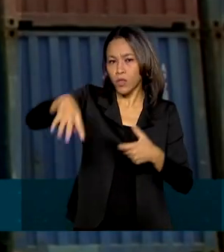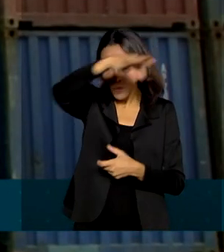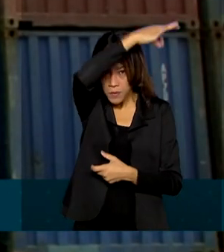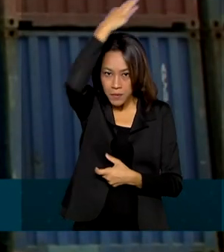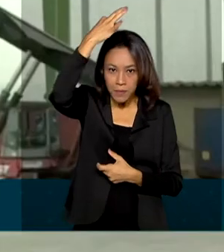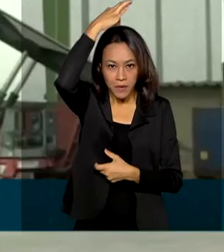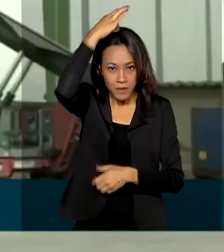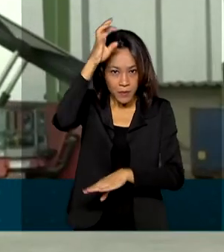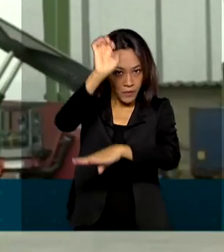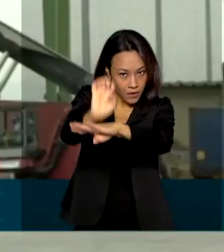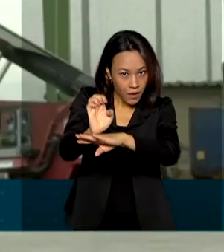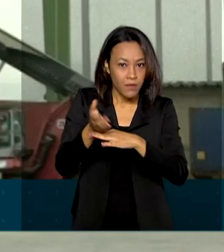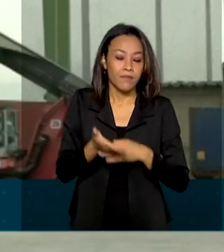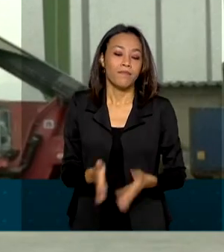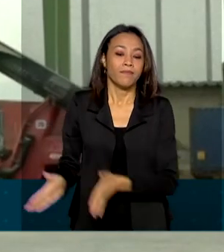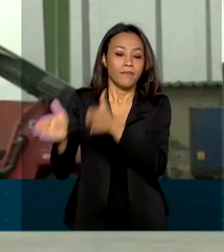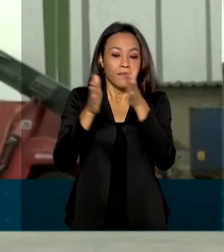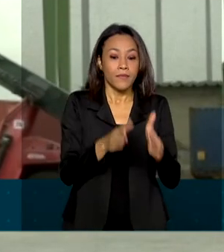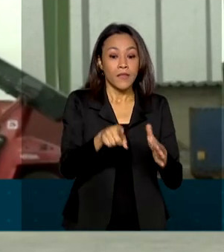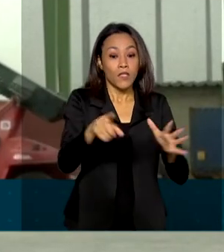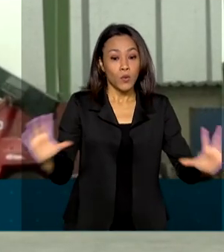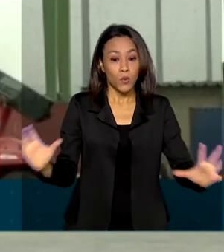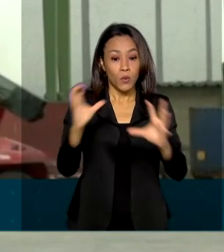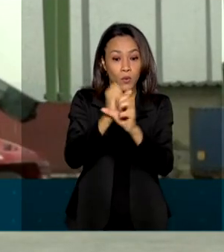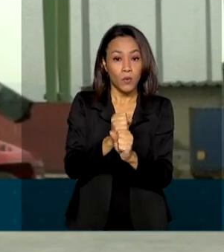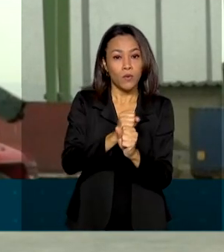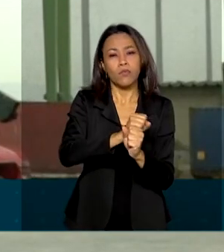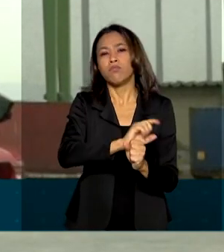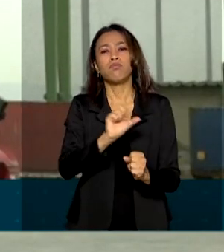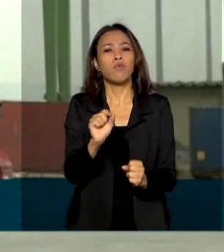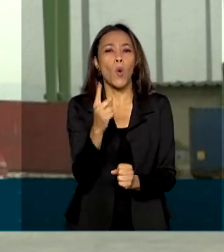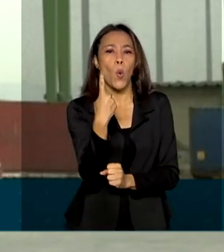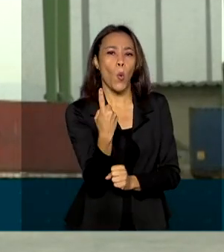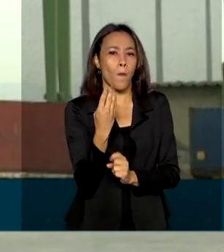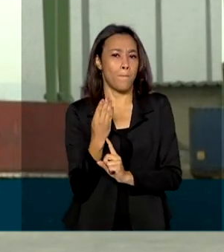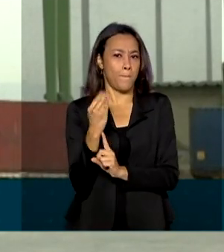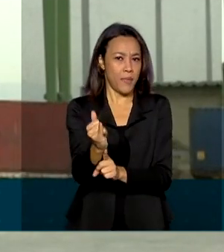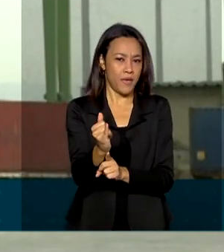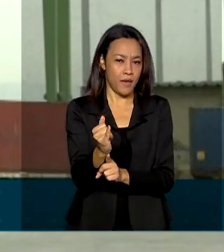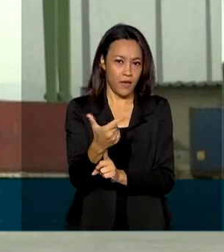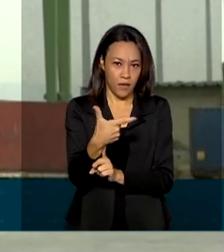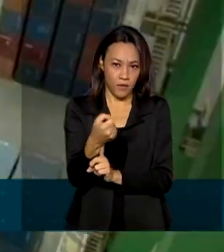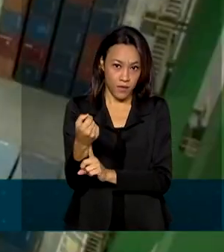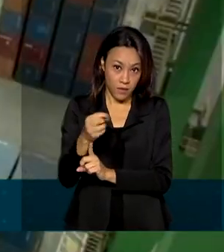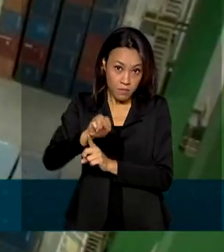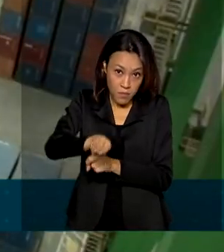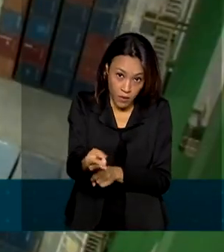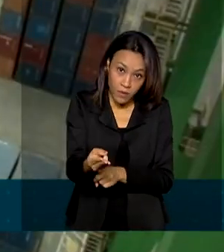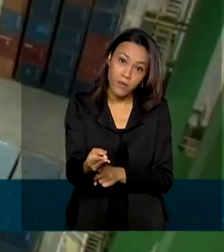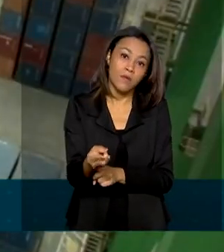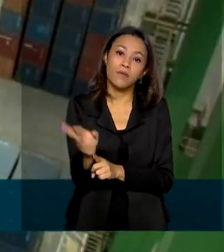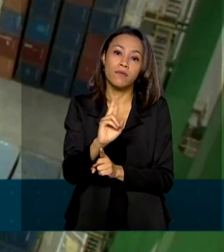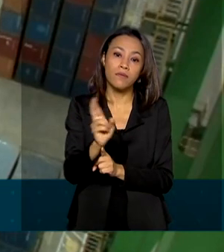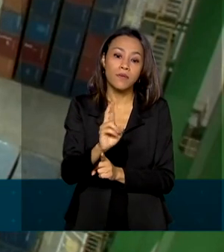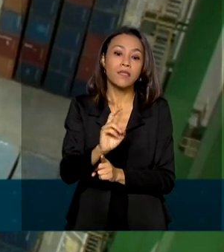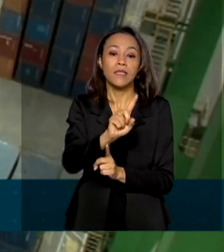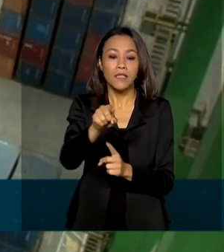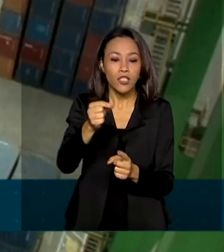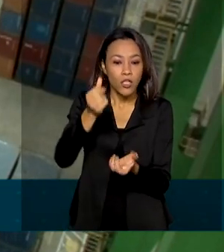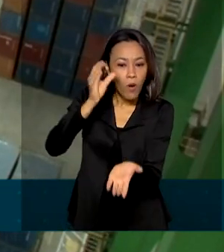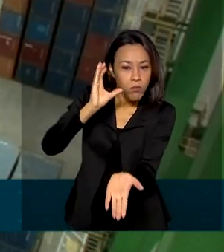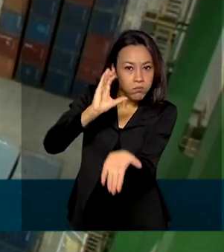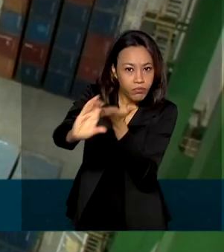terá dois terminais arrendados. Juntos, eles deverão receber um bilhão e duzentos milhões de reais em investimentos.